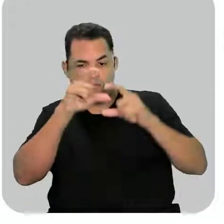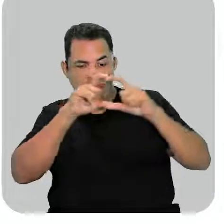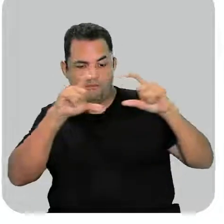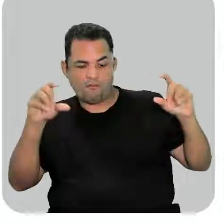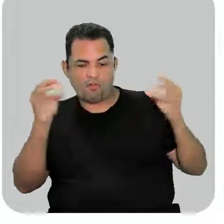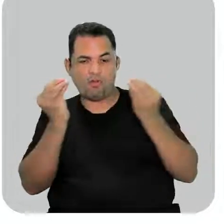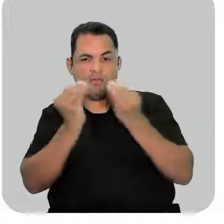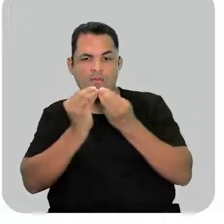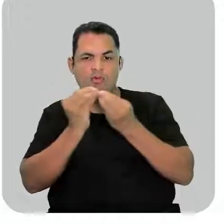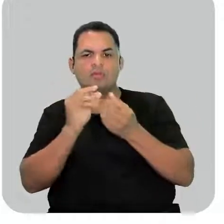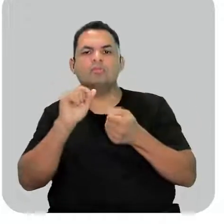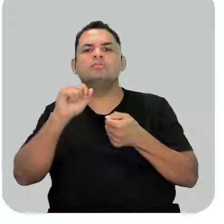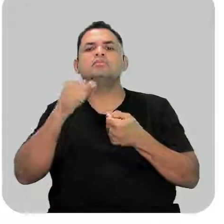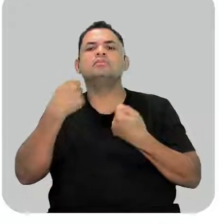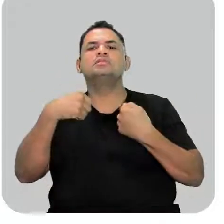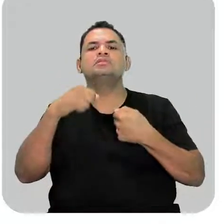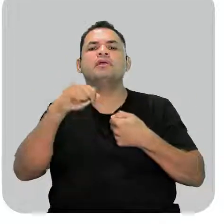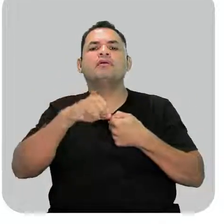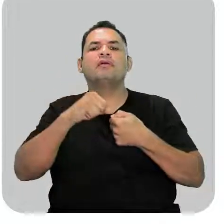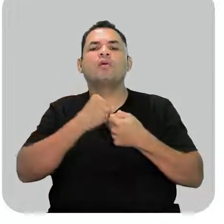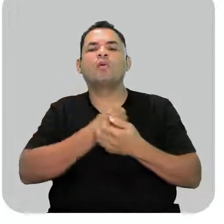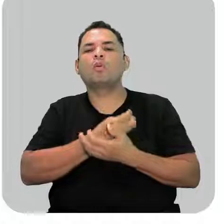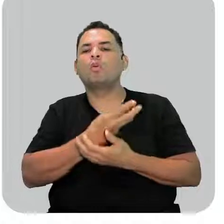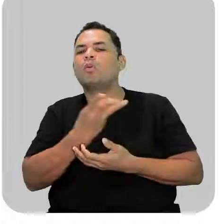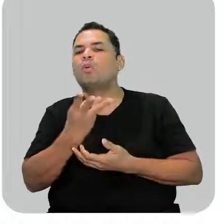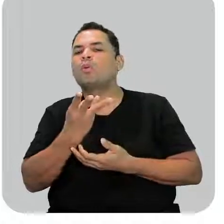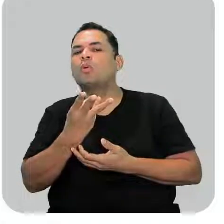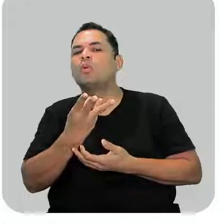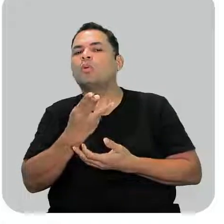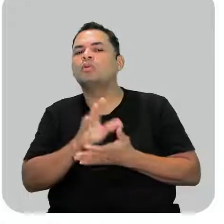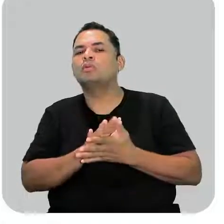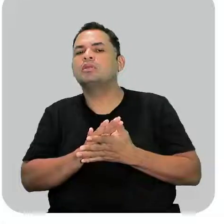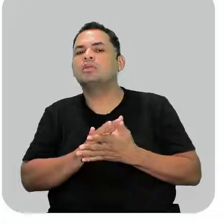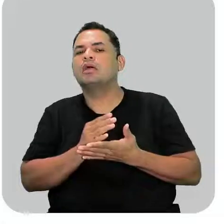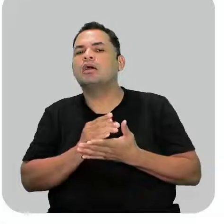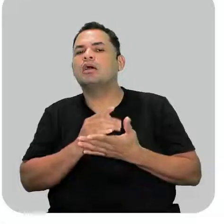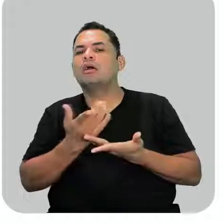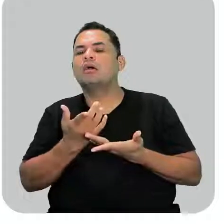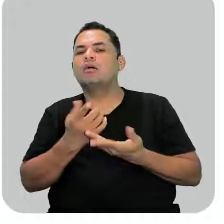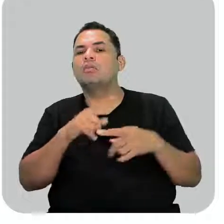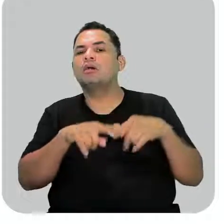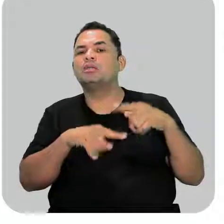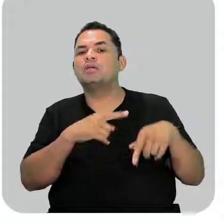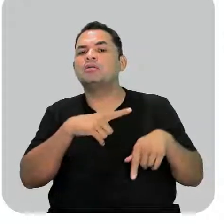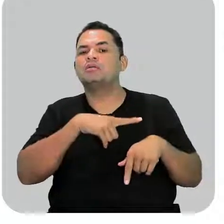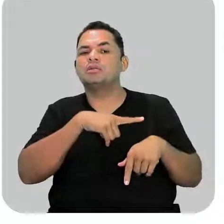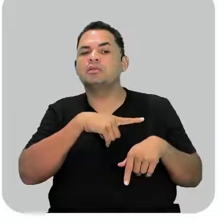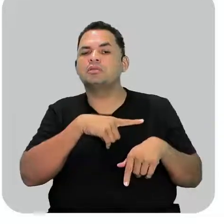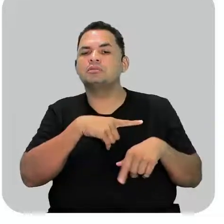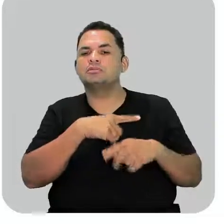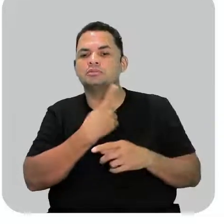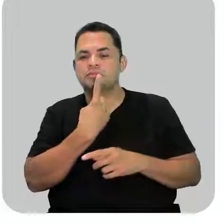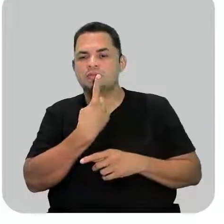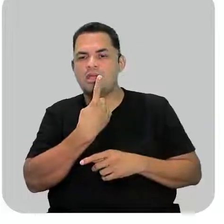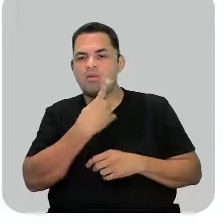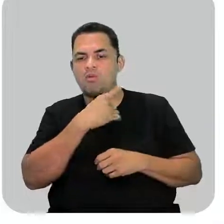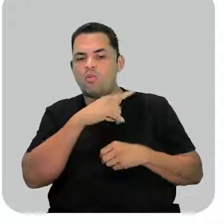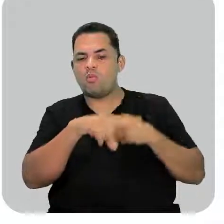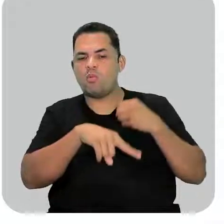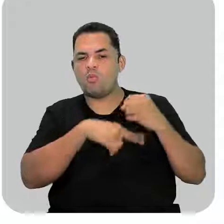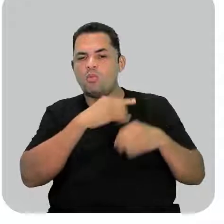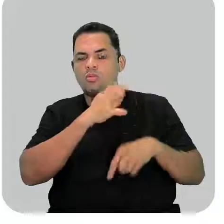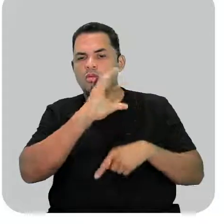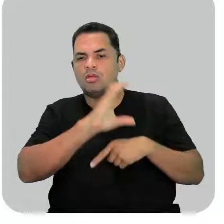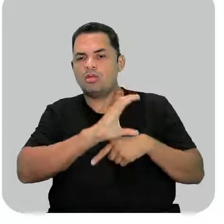o você vai ter que fazer? Vai contar os componentes que estão aí. Então, ele tem o quê? Ele tem um átomo de carbono,